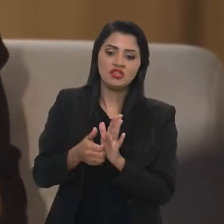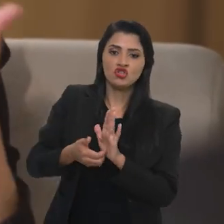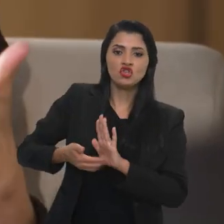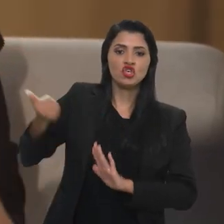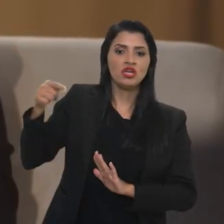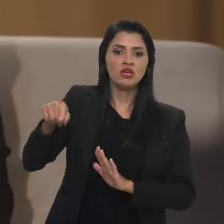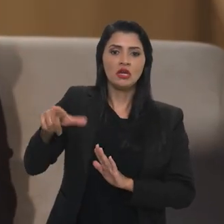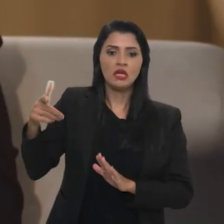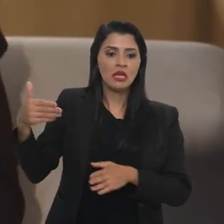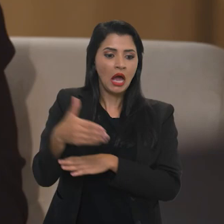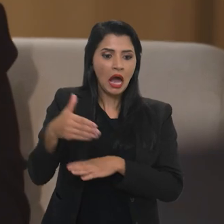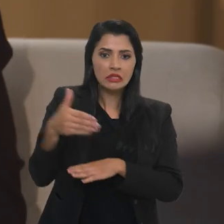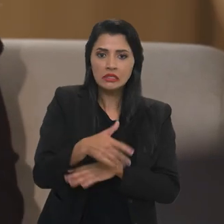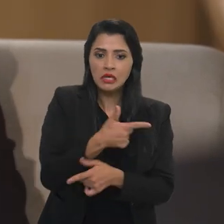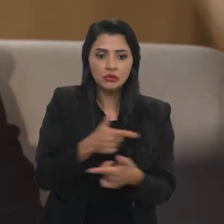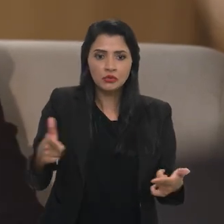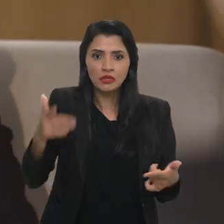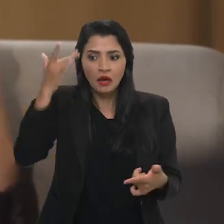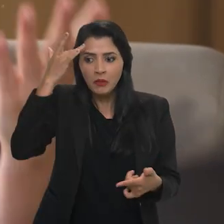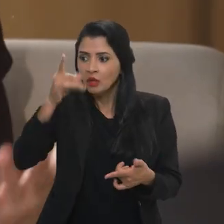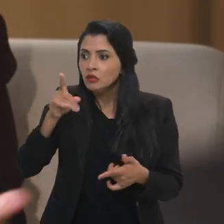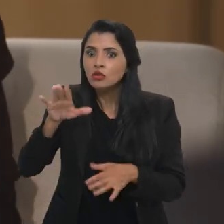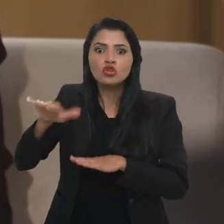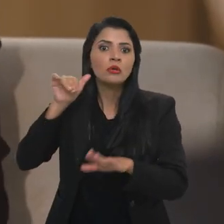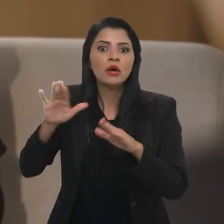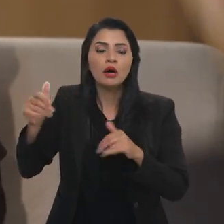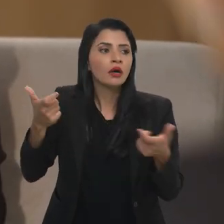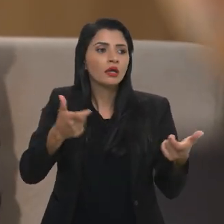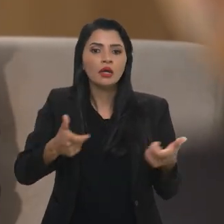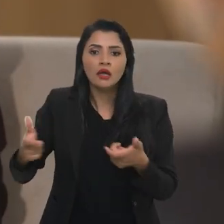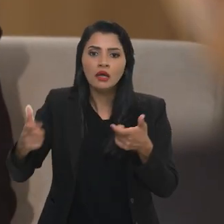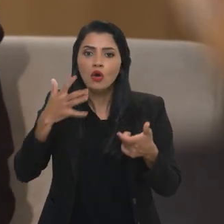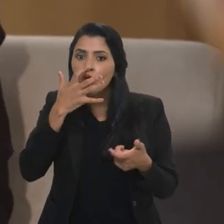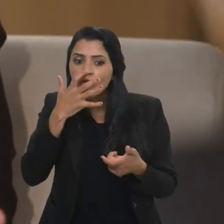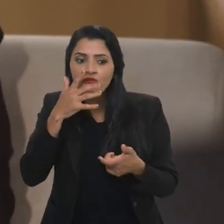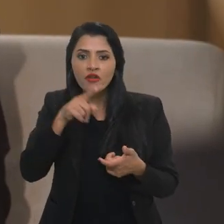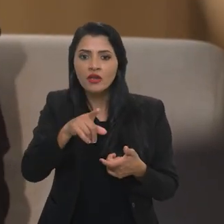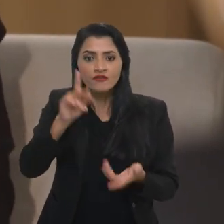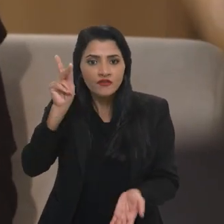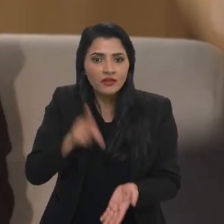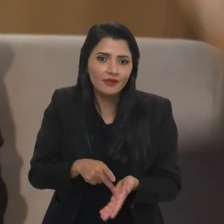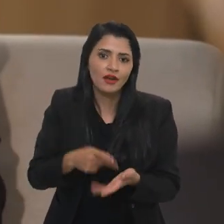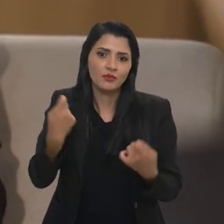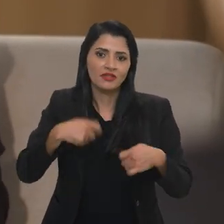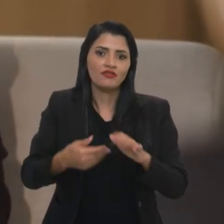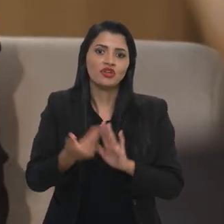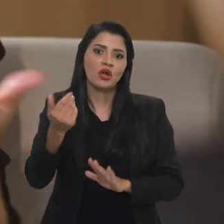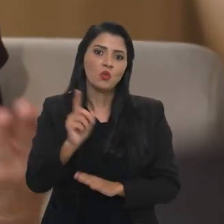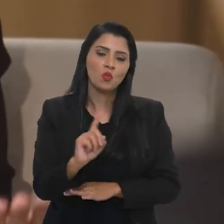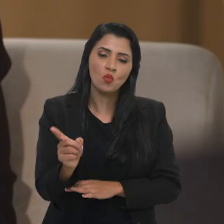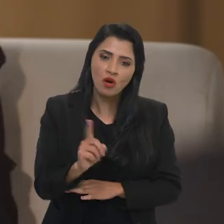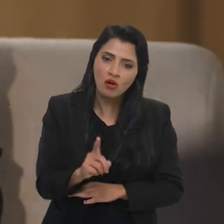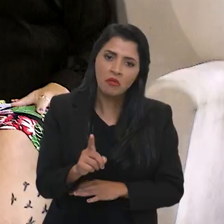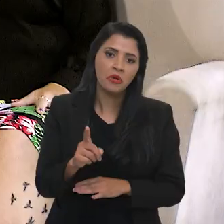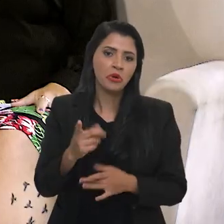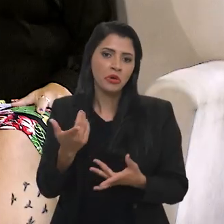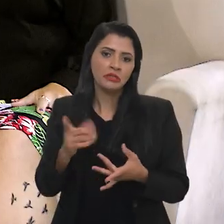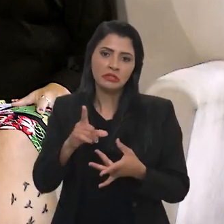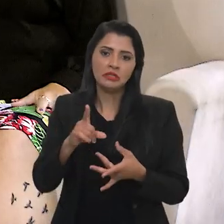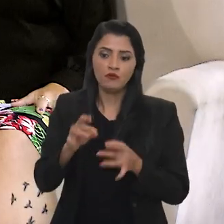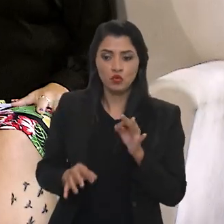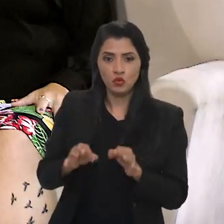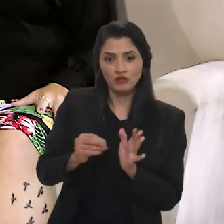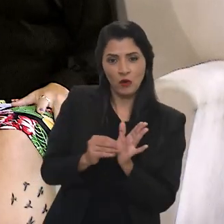e ele não consegue nem acesso nem a quem recorrer, com quem recorrer ou alguém que revise se realmente ele tinha que ser desligado, se